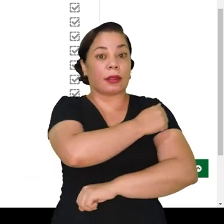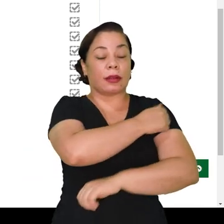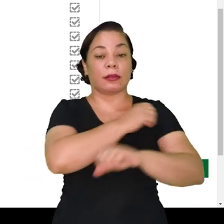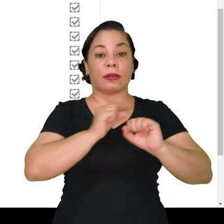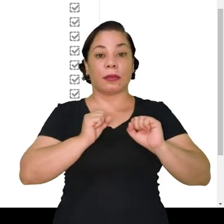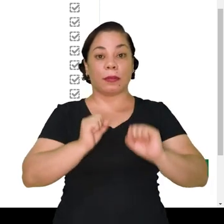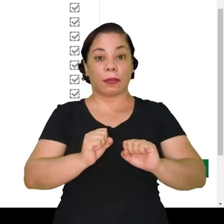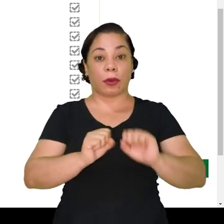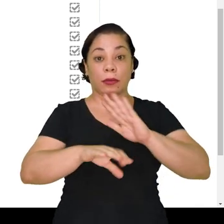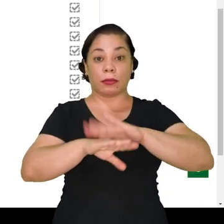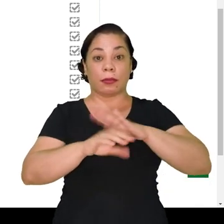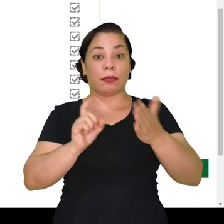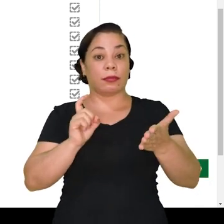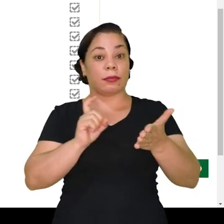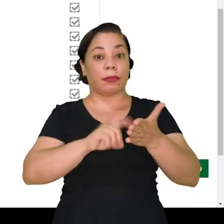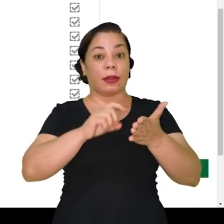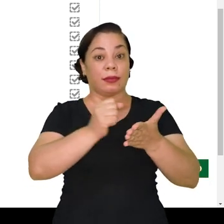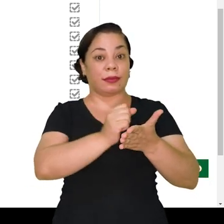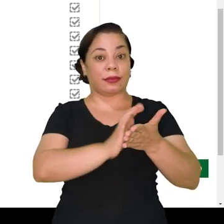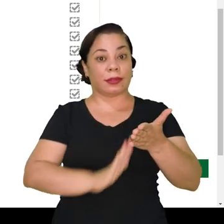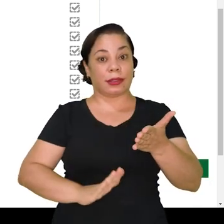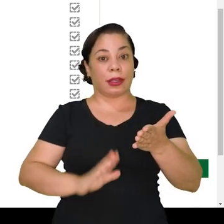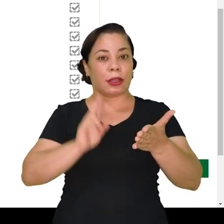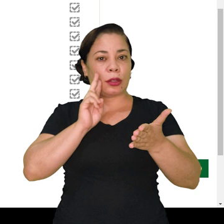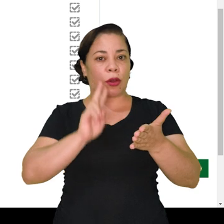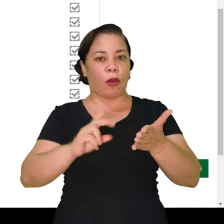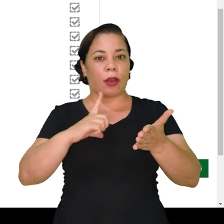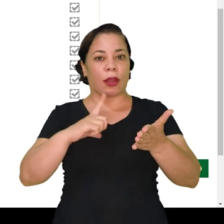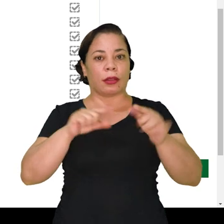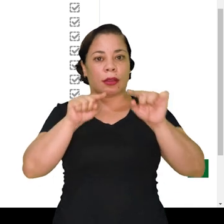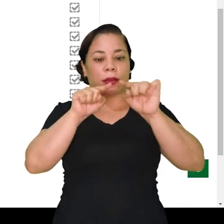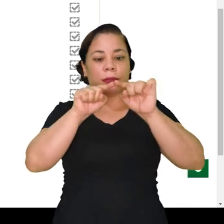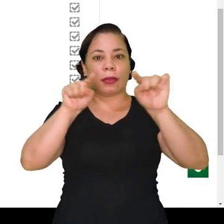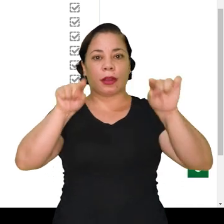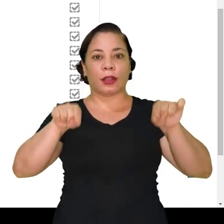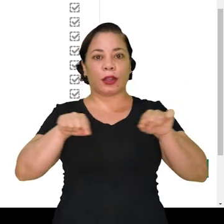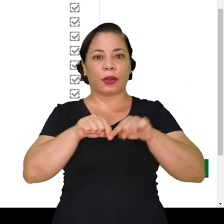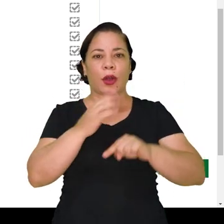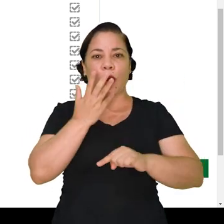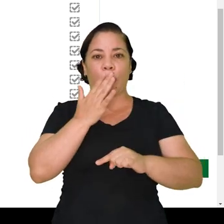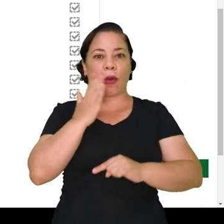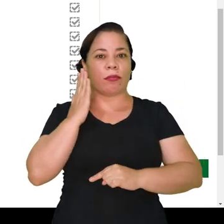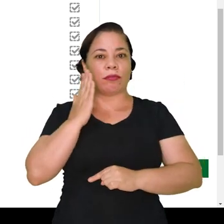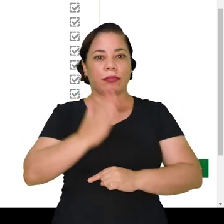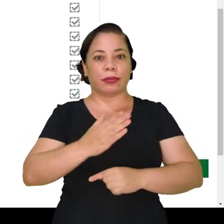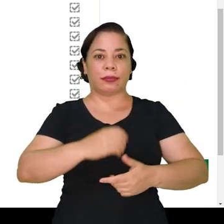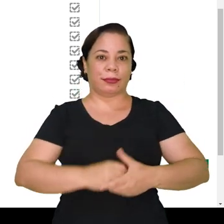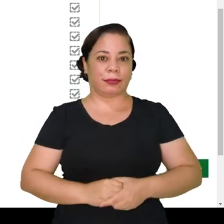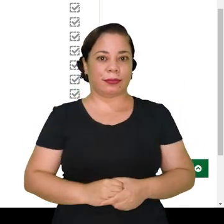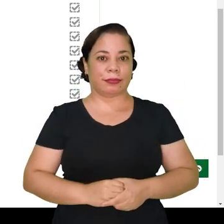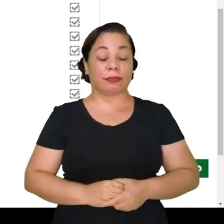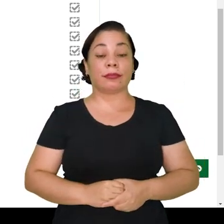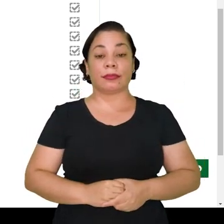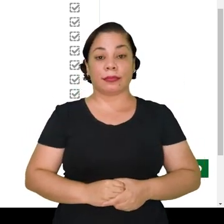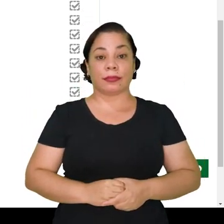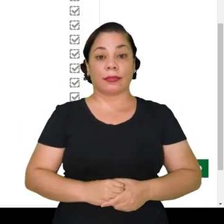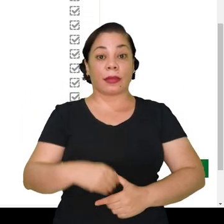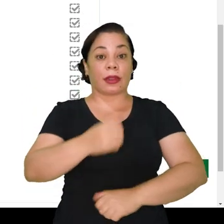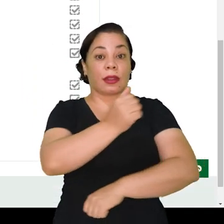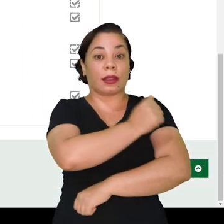quando o aluno pode marcar manualmente a atividade, a borda é sólida do quadradinho.